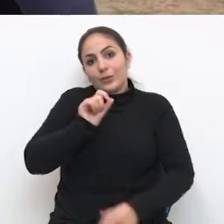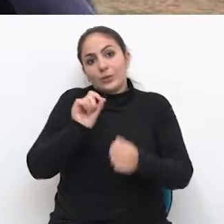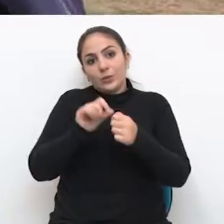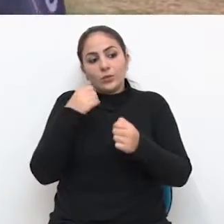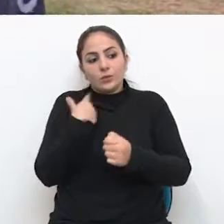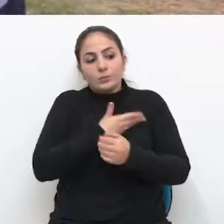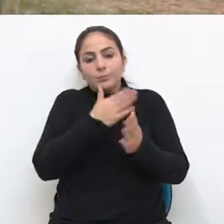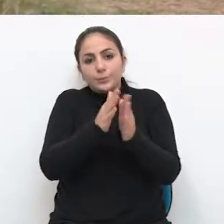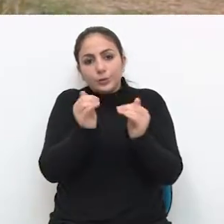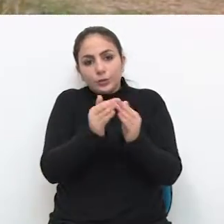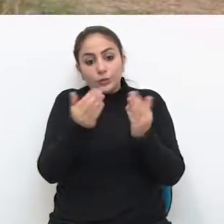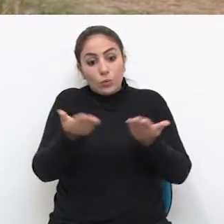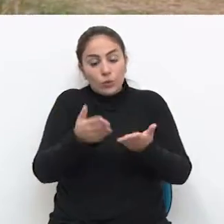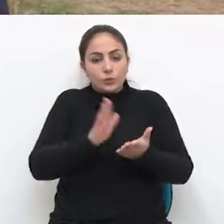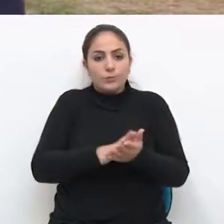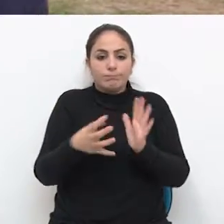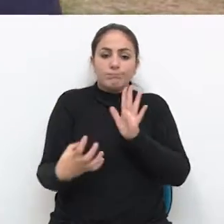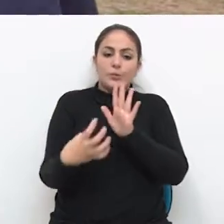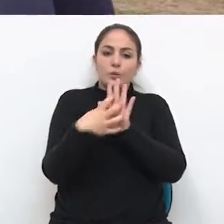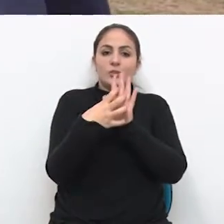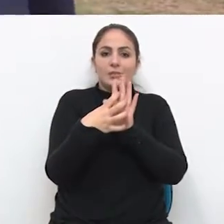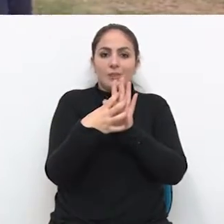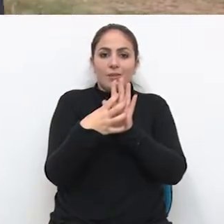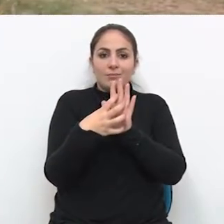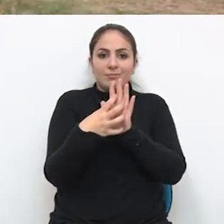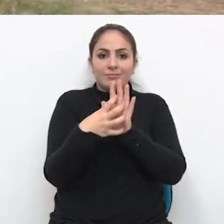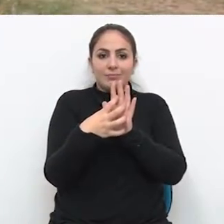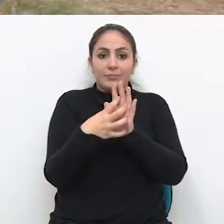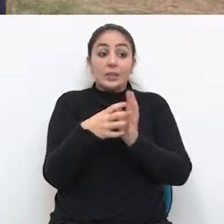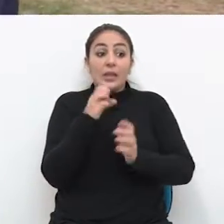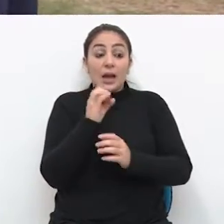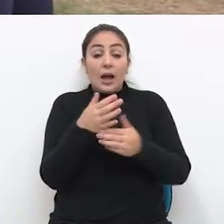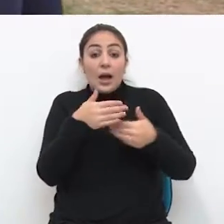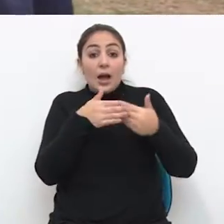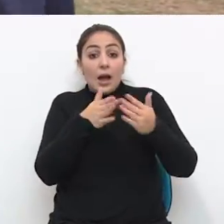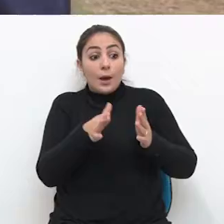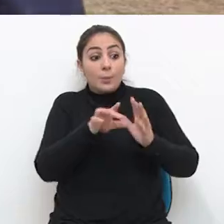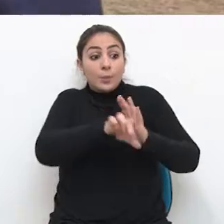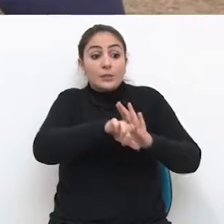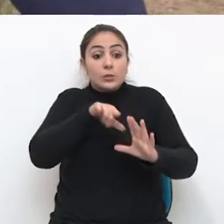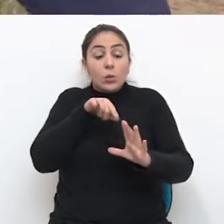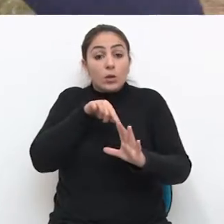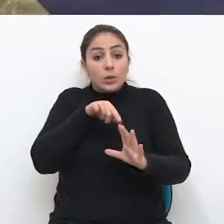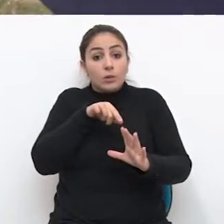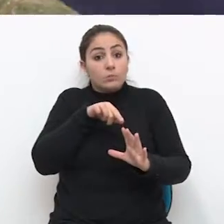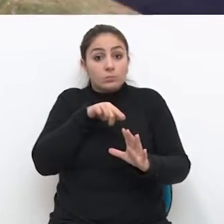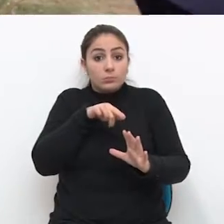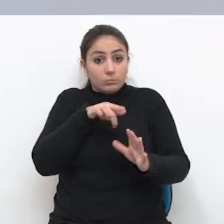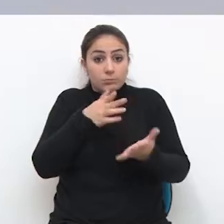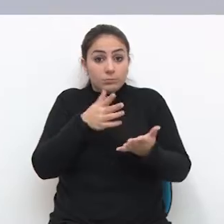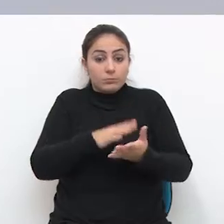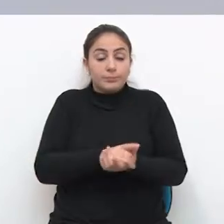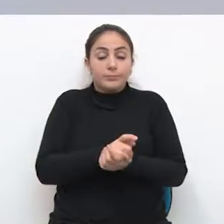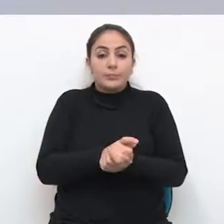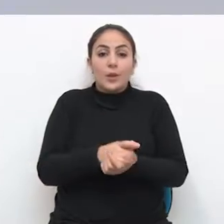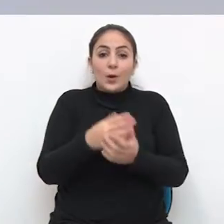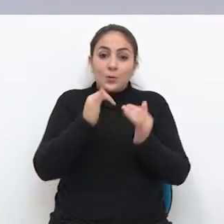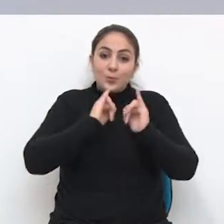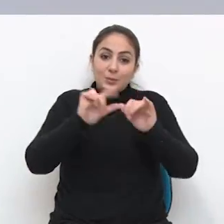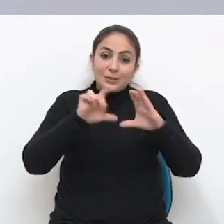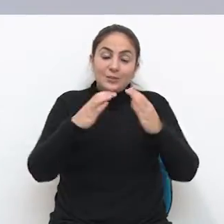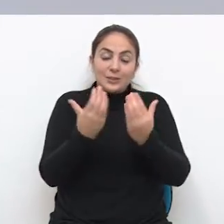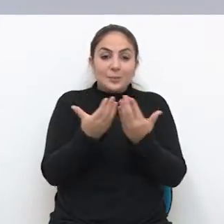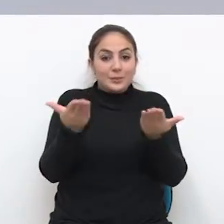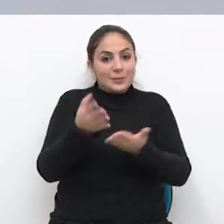Então o que nós estamos pedindo aqui hoje para sintetizar todo esse processo? Que se abra uma via alternativa de vale-transporte. E o Jornal da